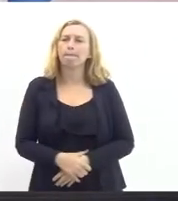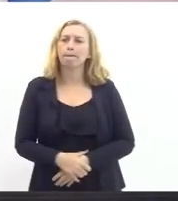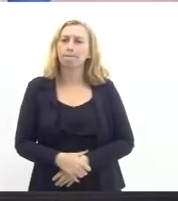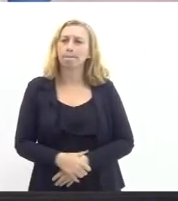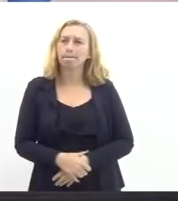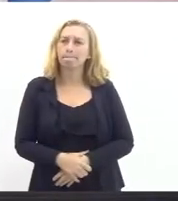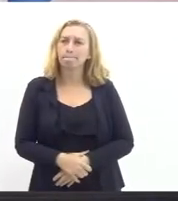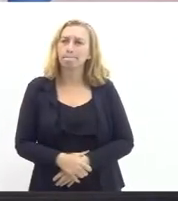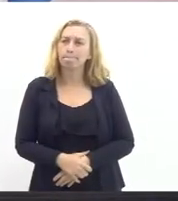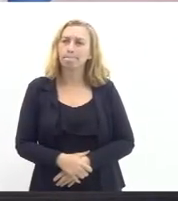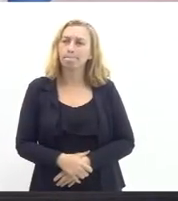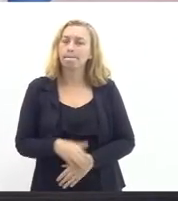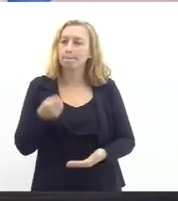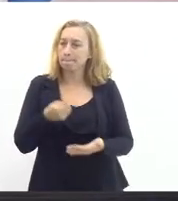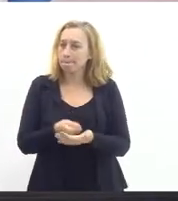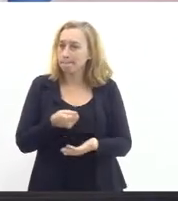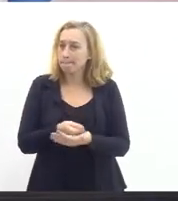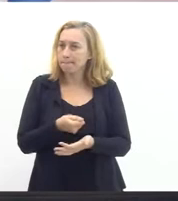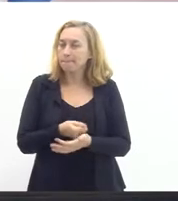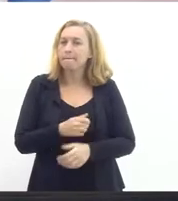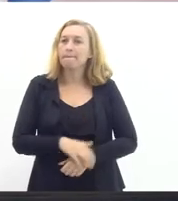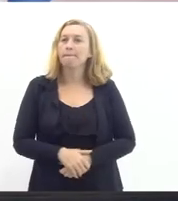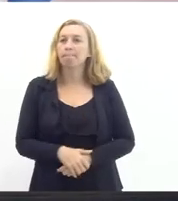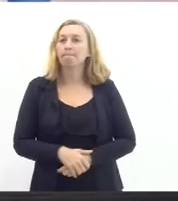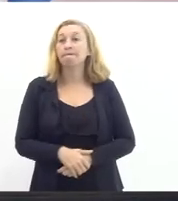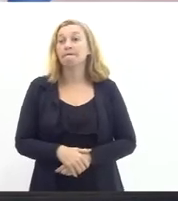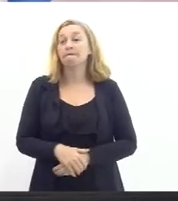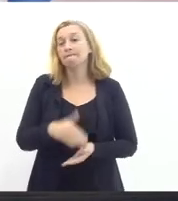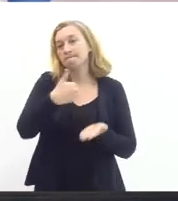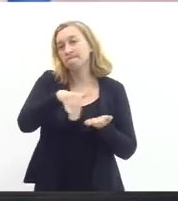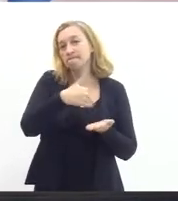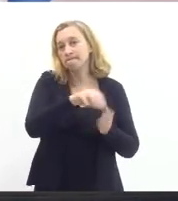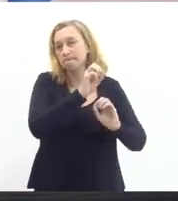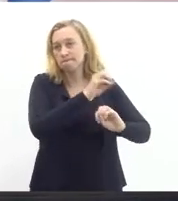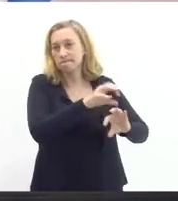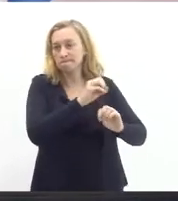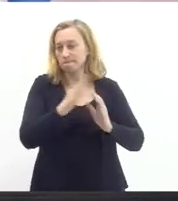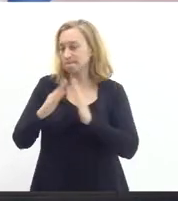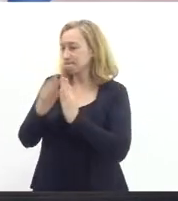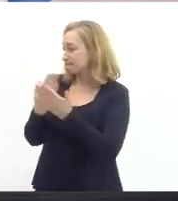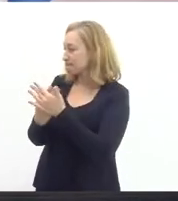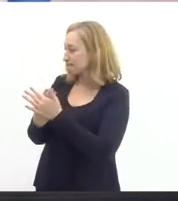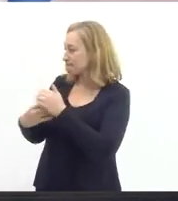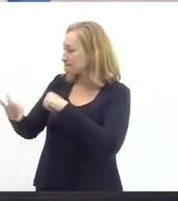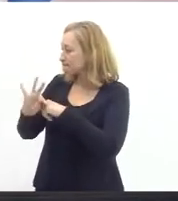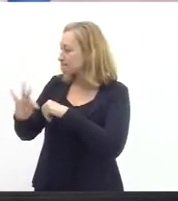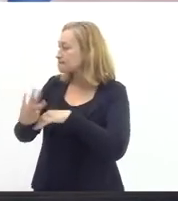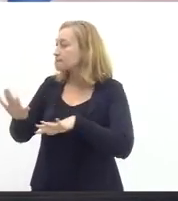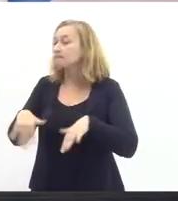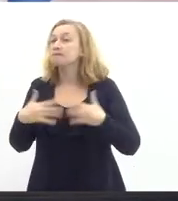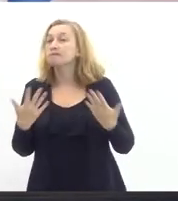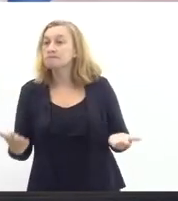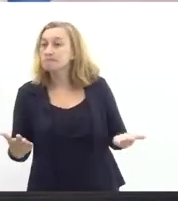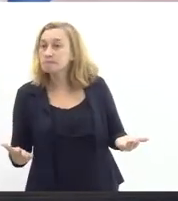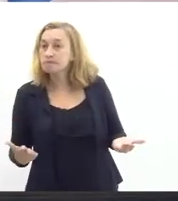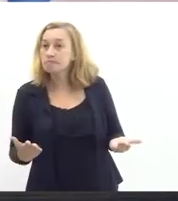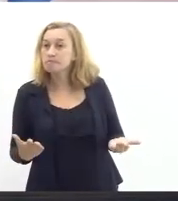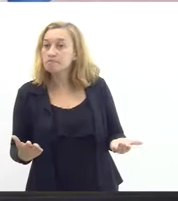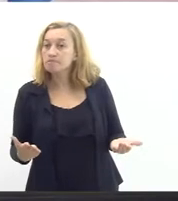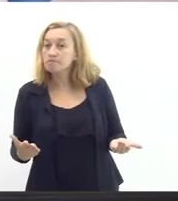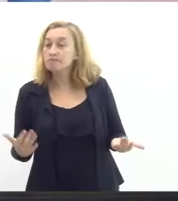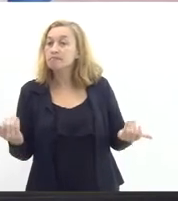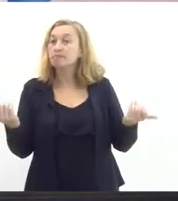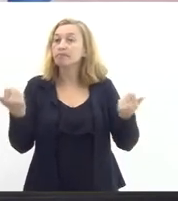a nossa cobrança tanto a Seduc quanto a Faetec é quais são os atuais déficits